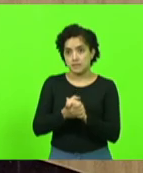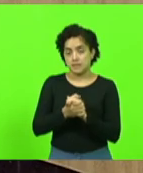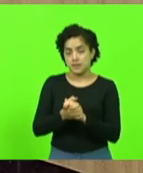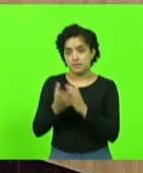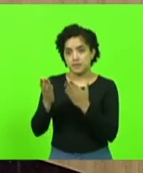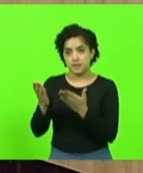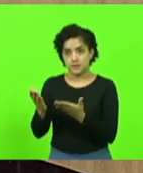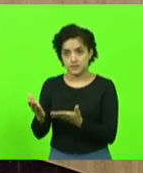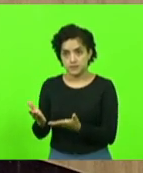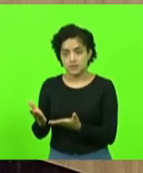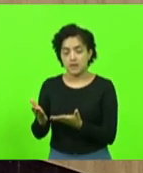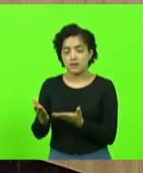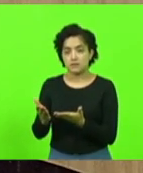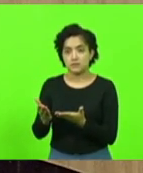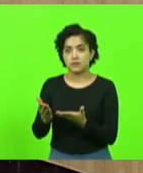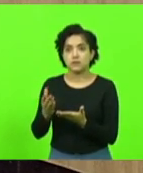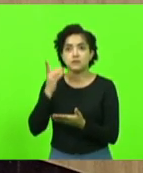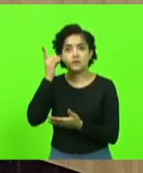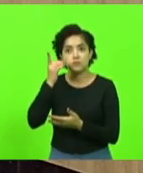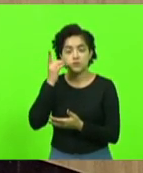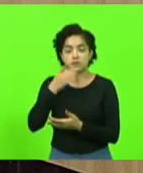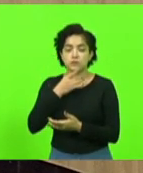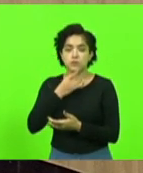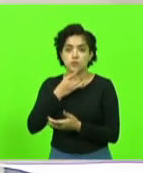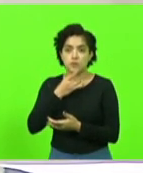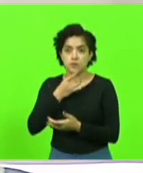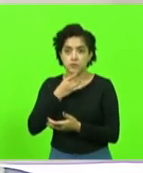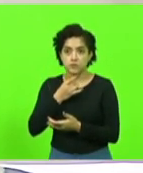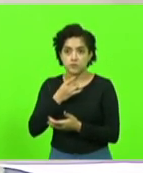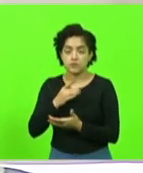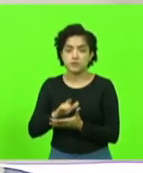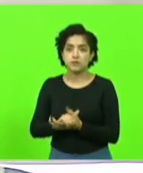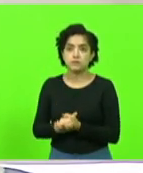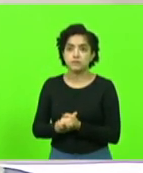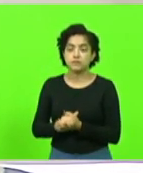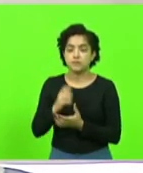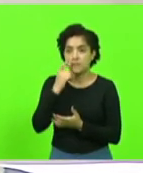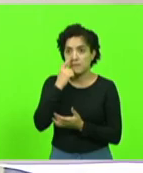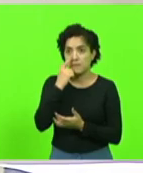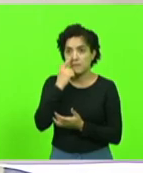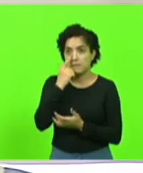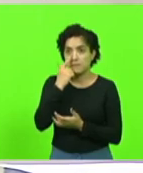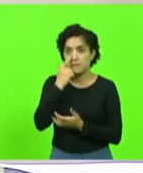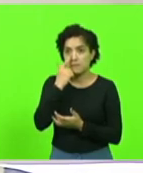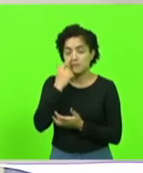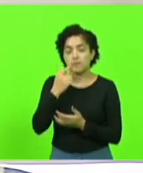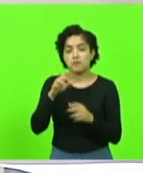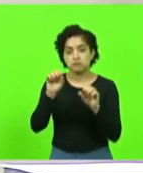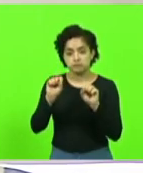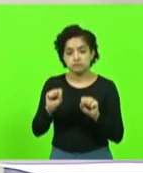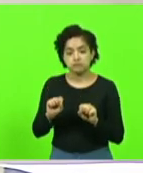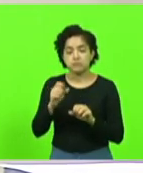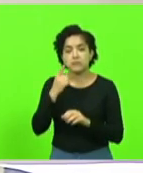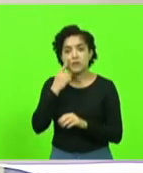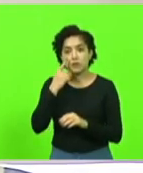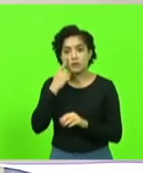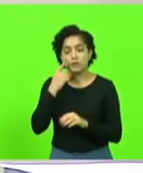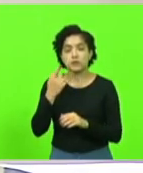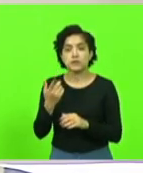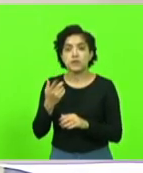Excelência, deputado Cobalchini, que eu fui realmente testemunho do que aconteceu na semana passada.